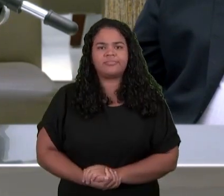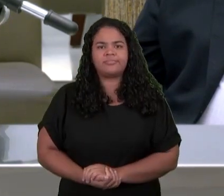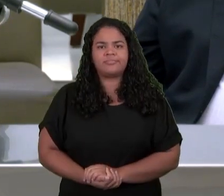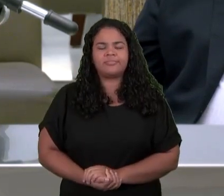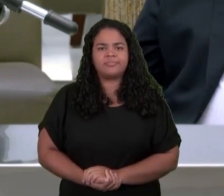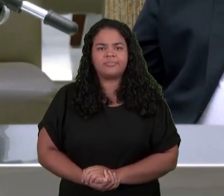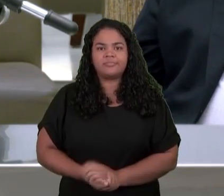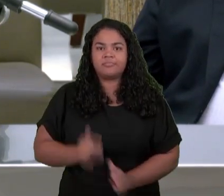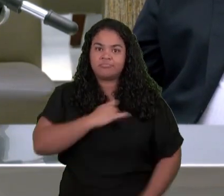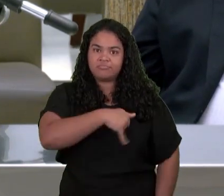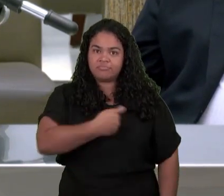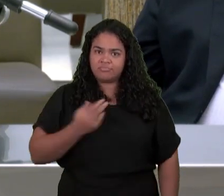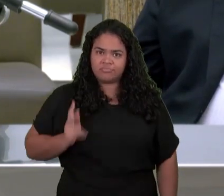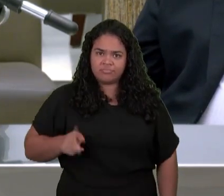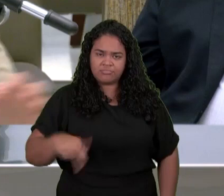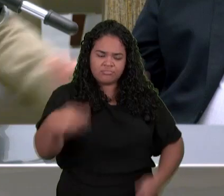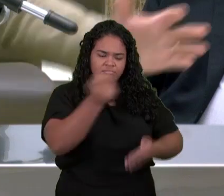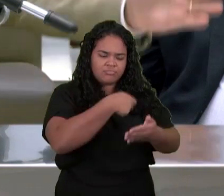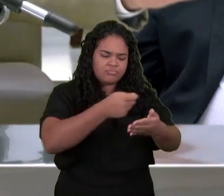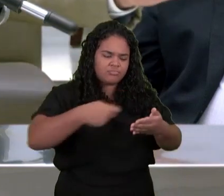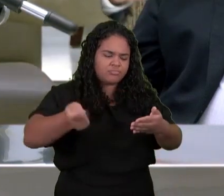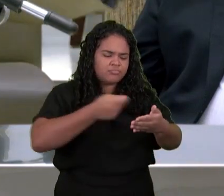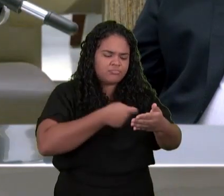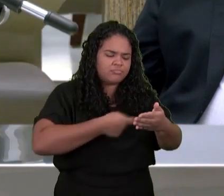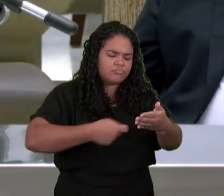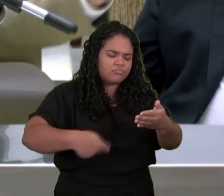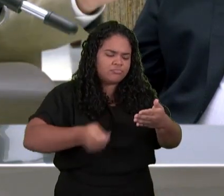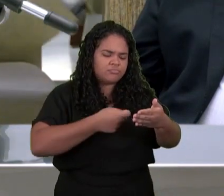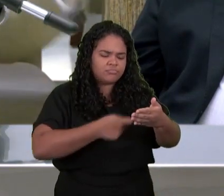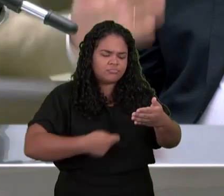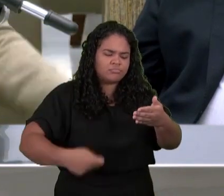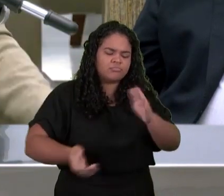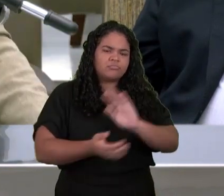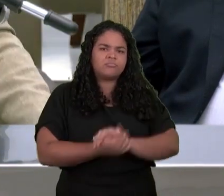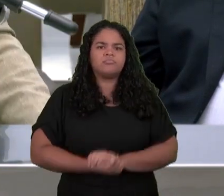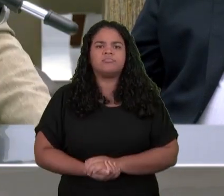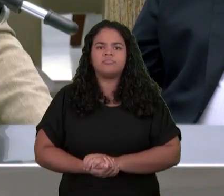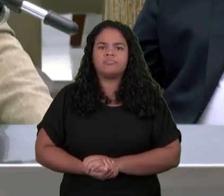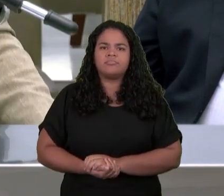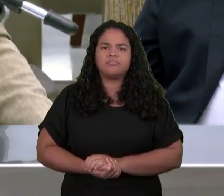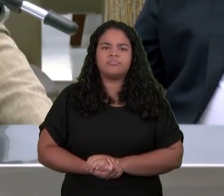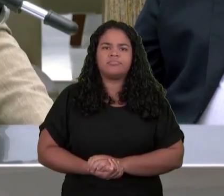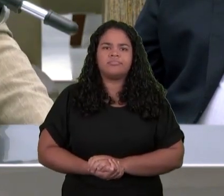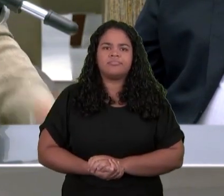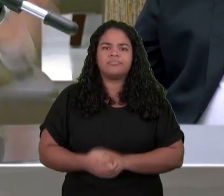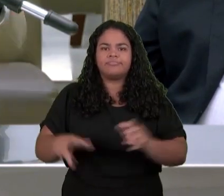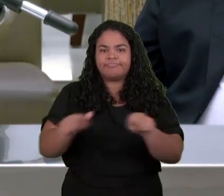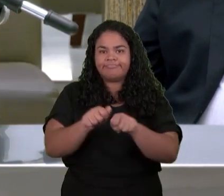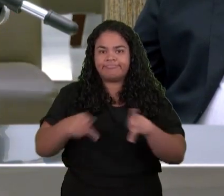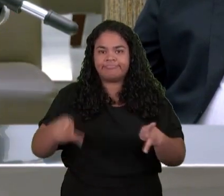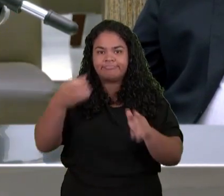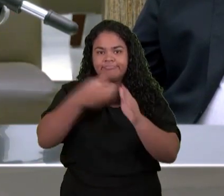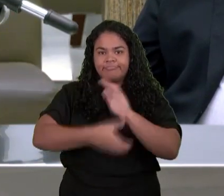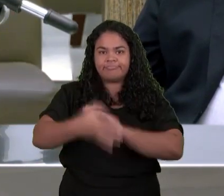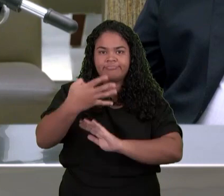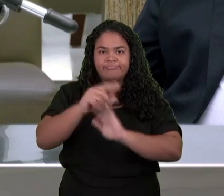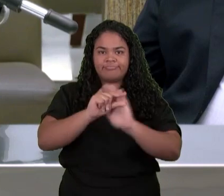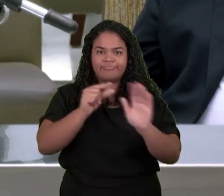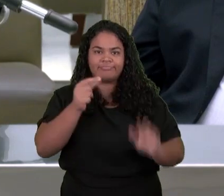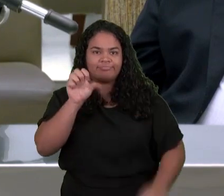Ele continua Dizendo E os 4 animais Versículo 8 Tinham Cada um